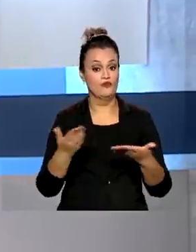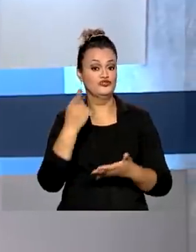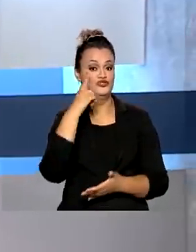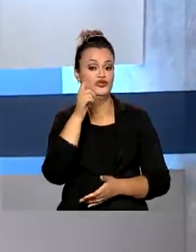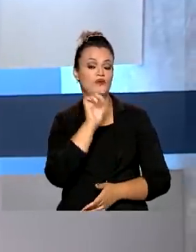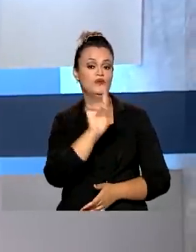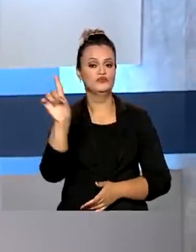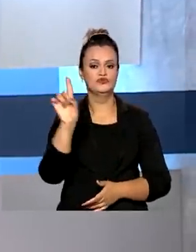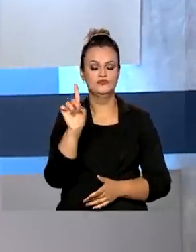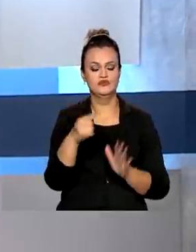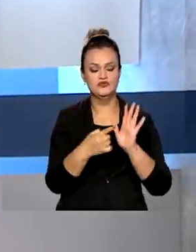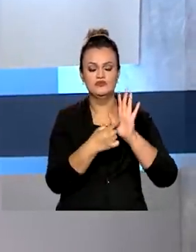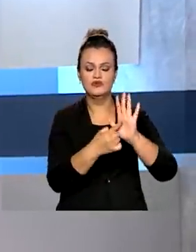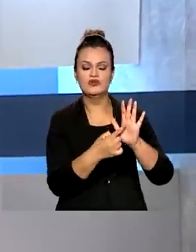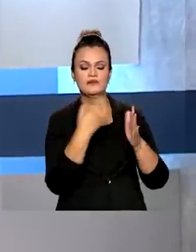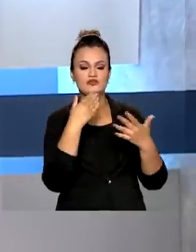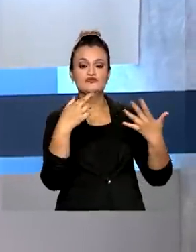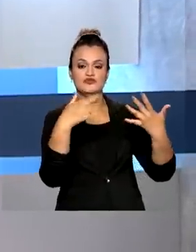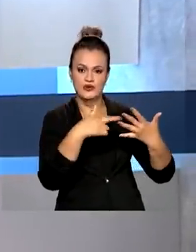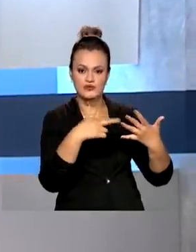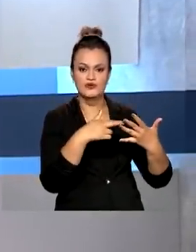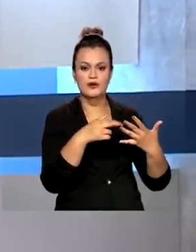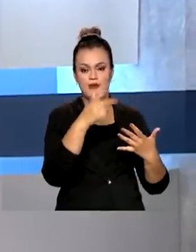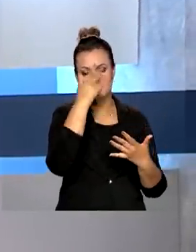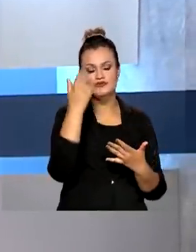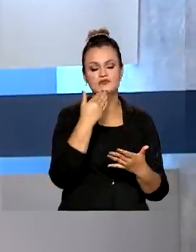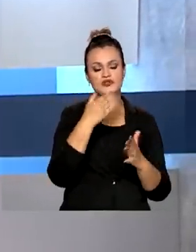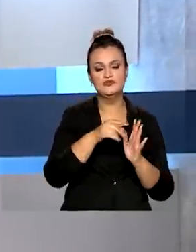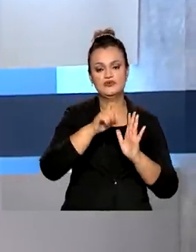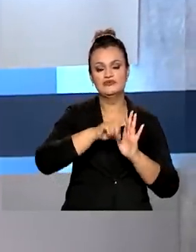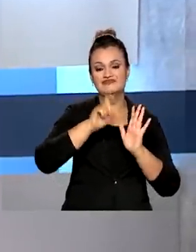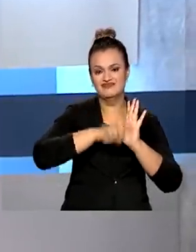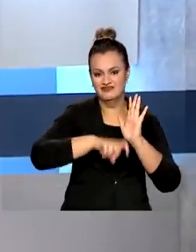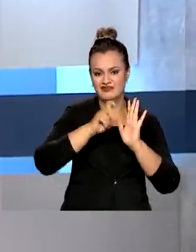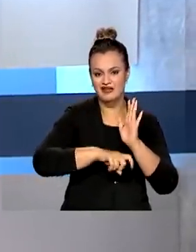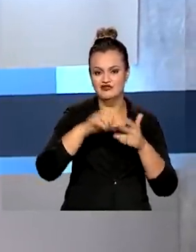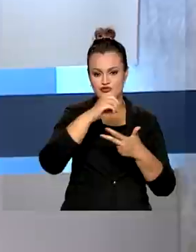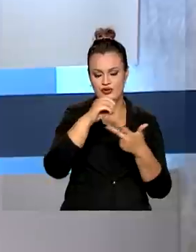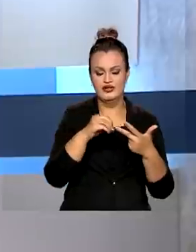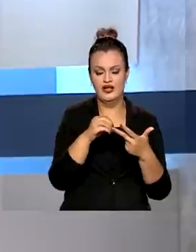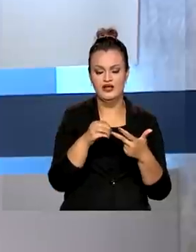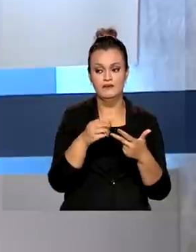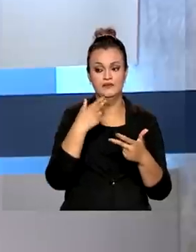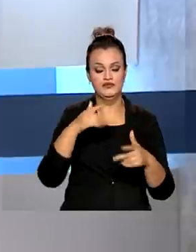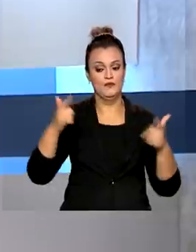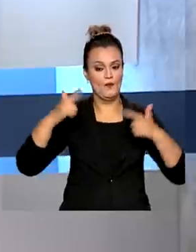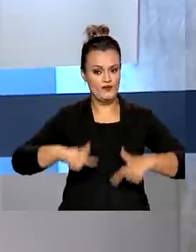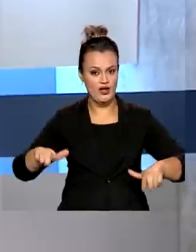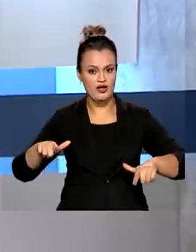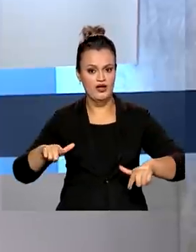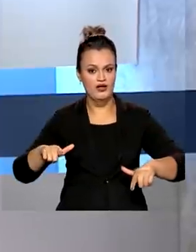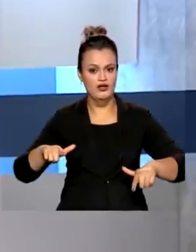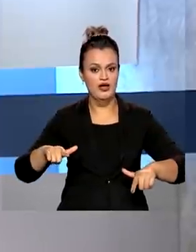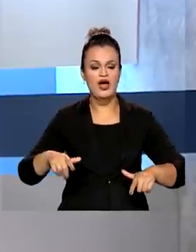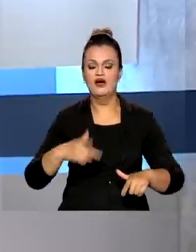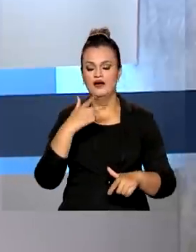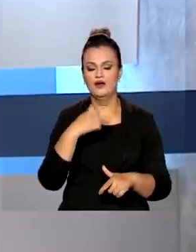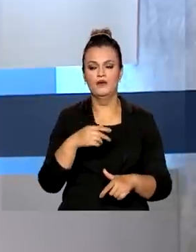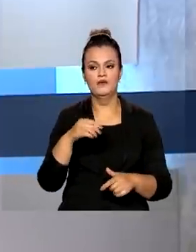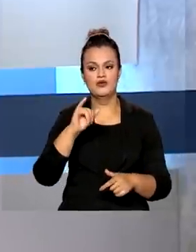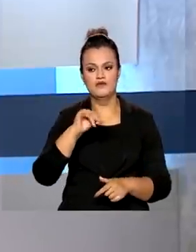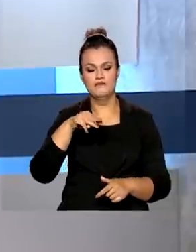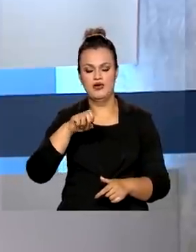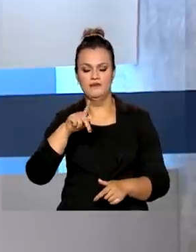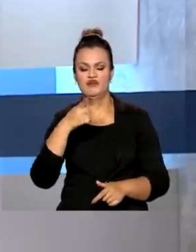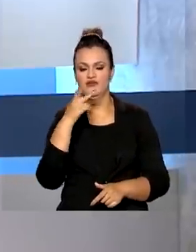prazo de apresentação de recursos para quem teve o pedido de isenção da taxa de inscrição para o Enem 2022 negado pelo INEP.